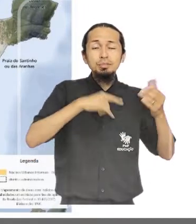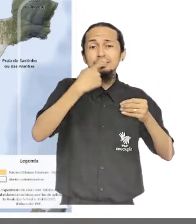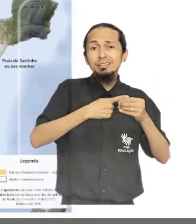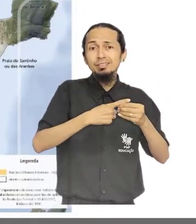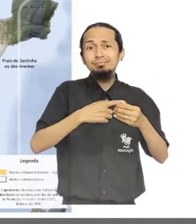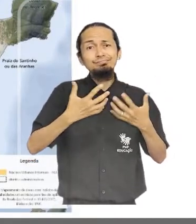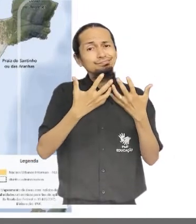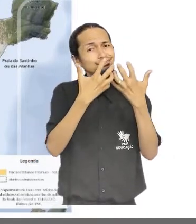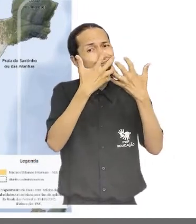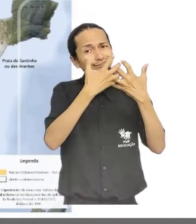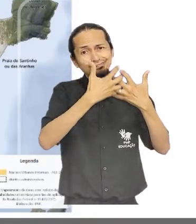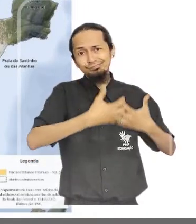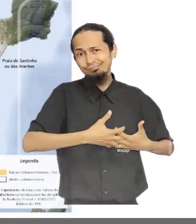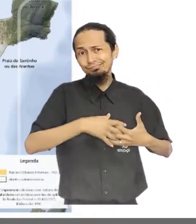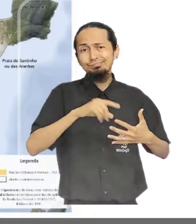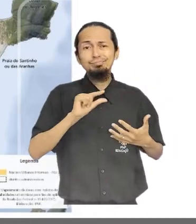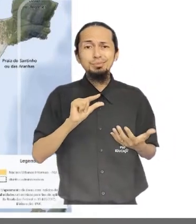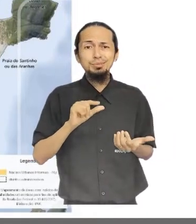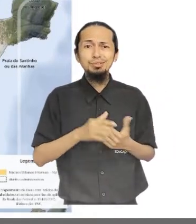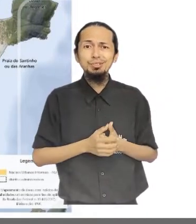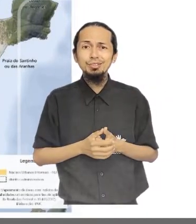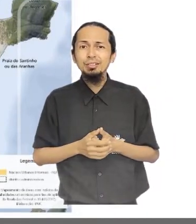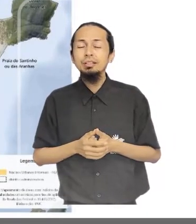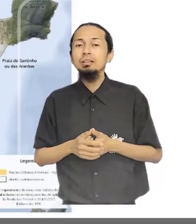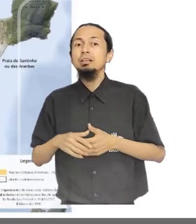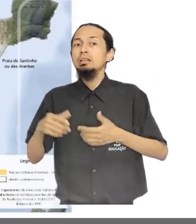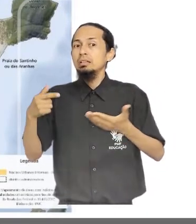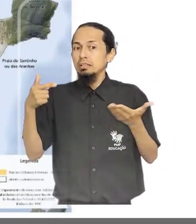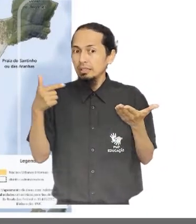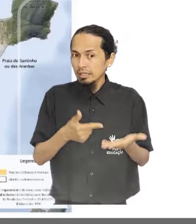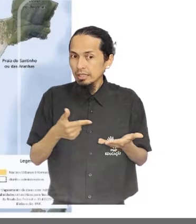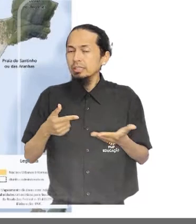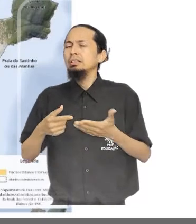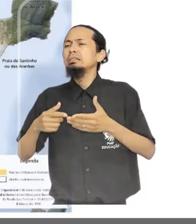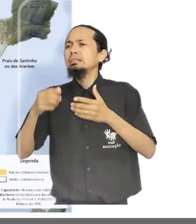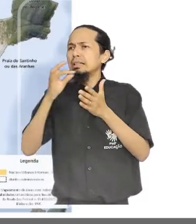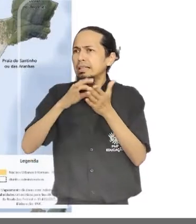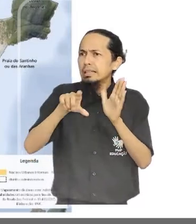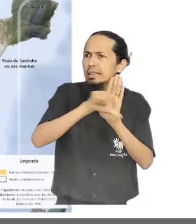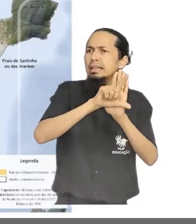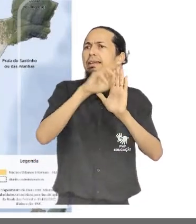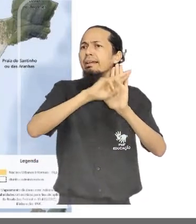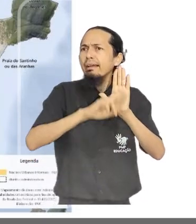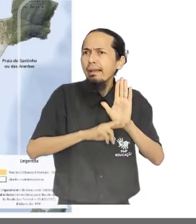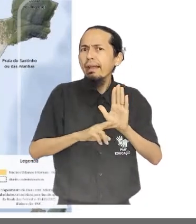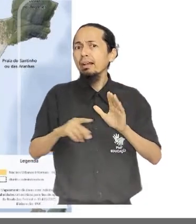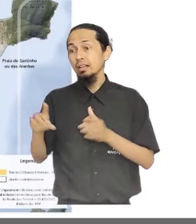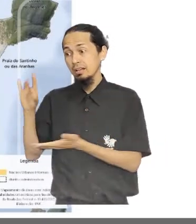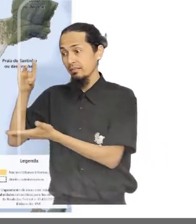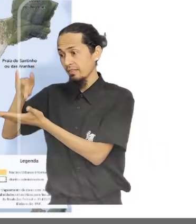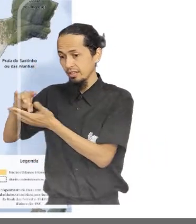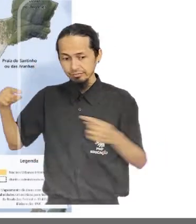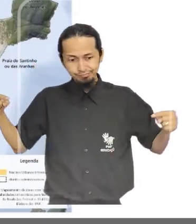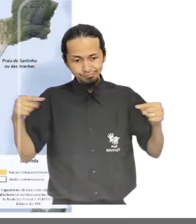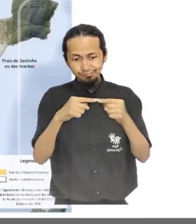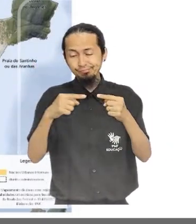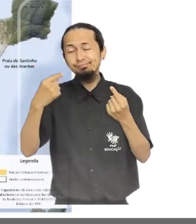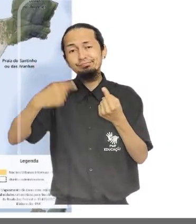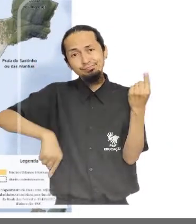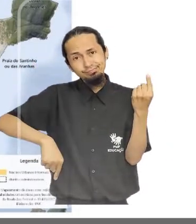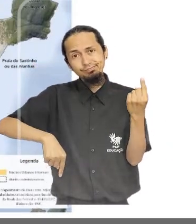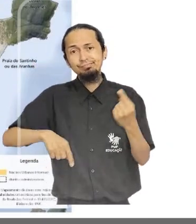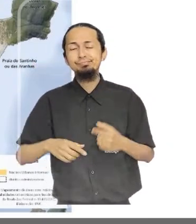pouco efetivo e como suas projeções e regulamentações estão distantes daquilo que se percebe e